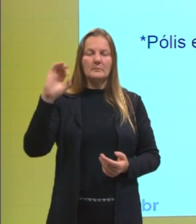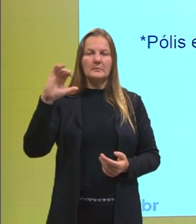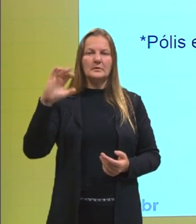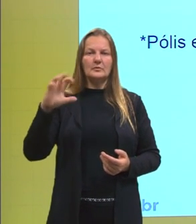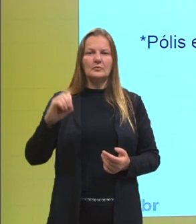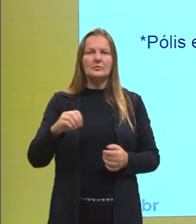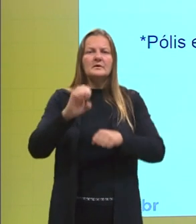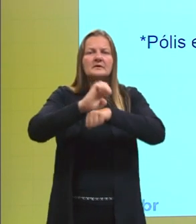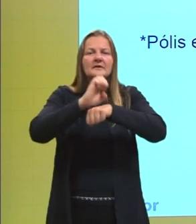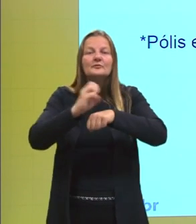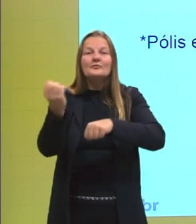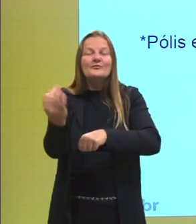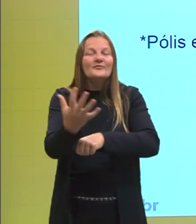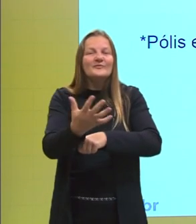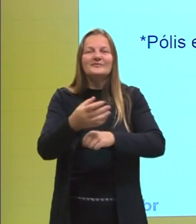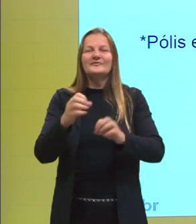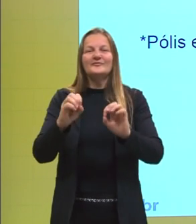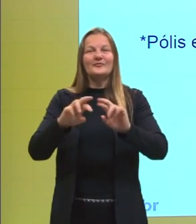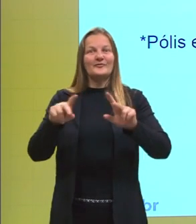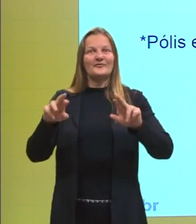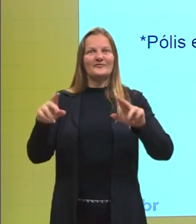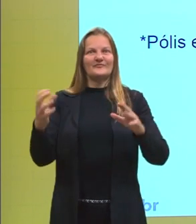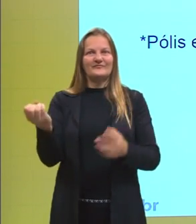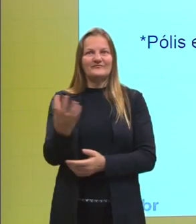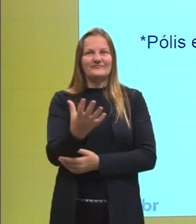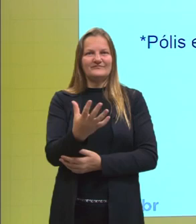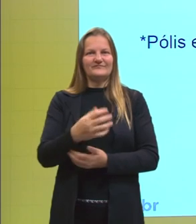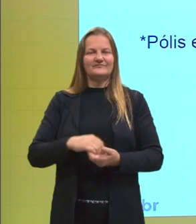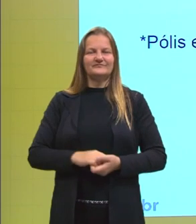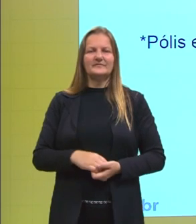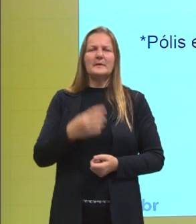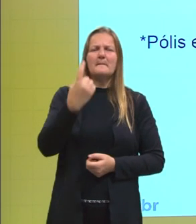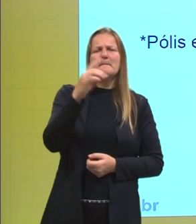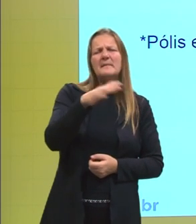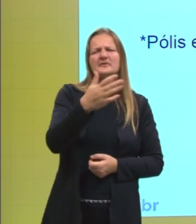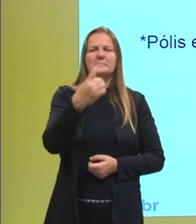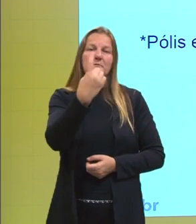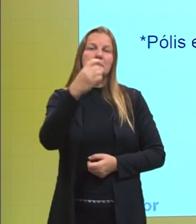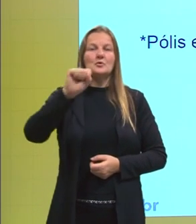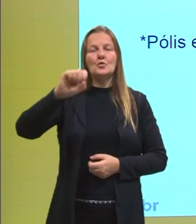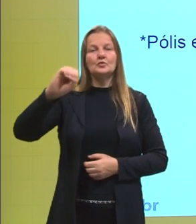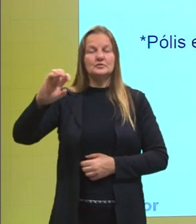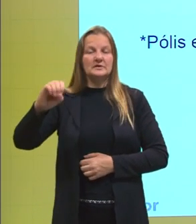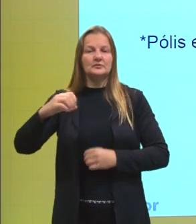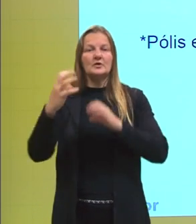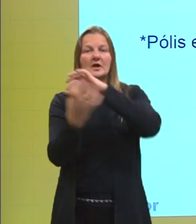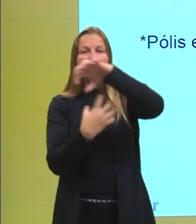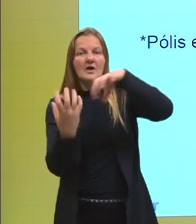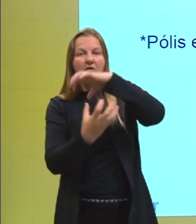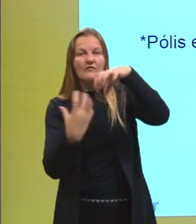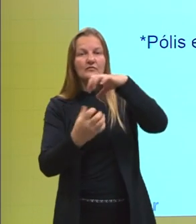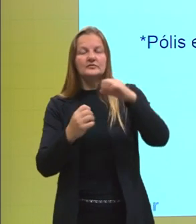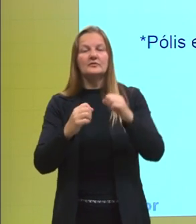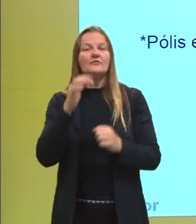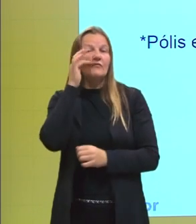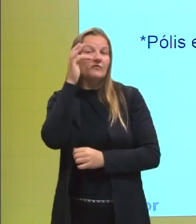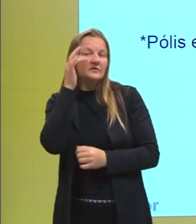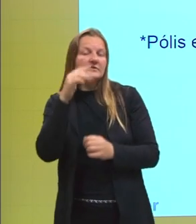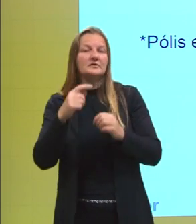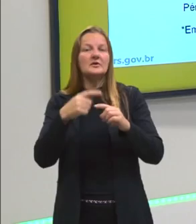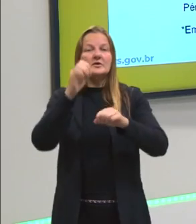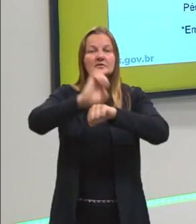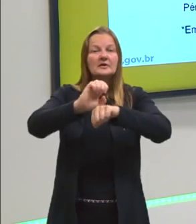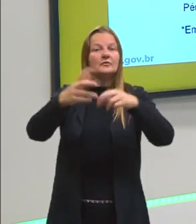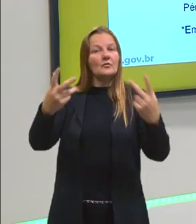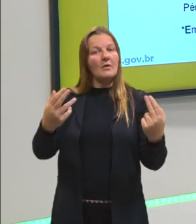moderno hoje, que nós chamamos o Estado moderno a partir de 1800, após a Revolução Francesa, que é esse Estado que está